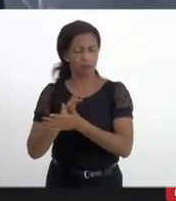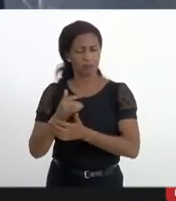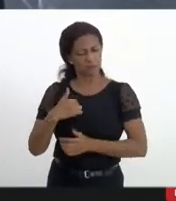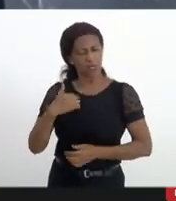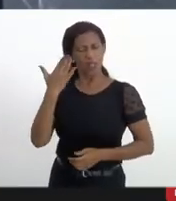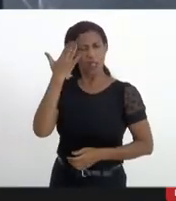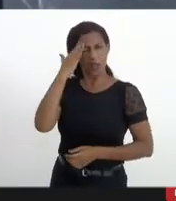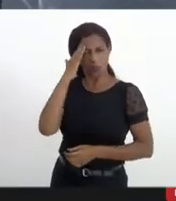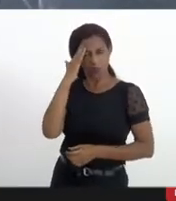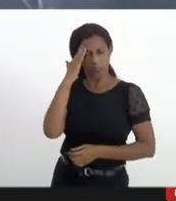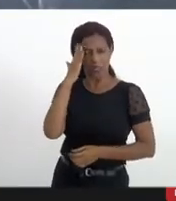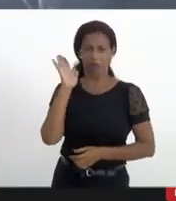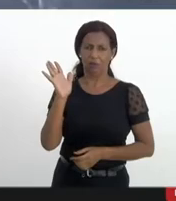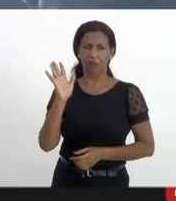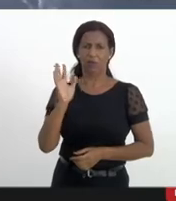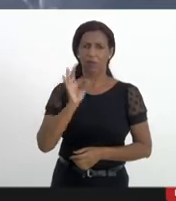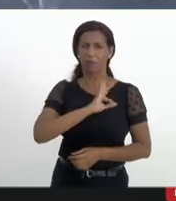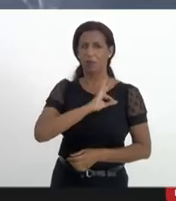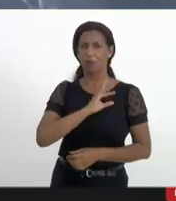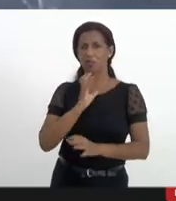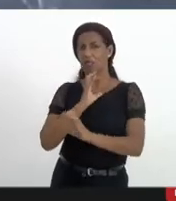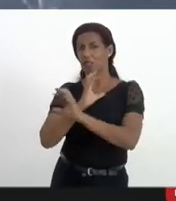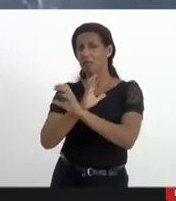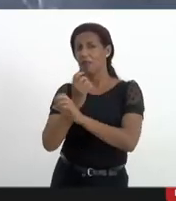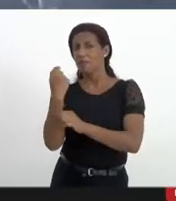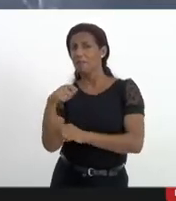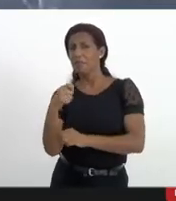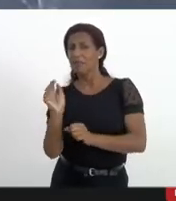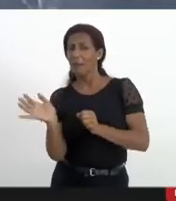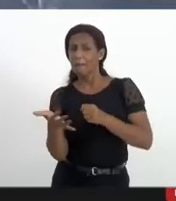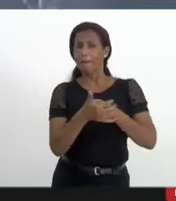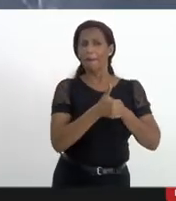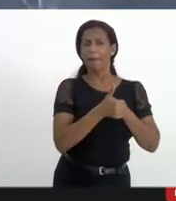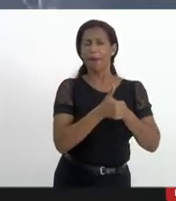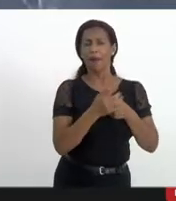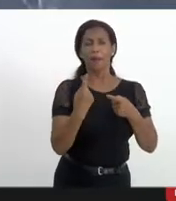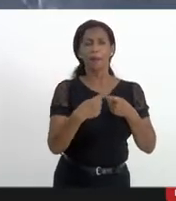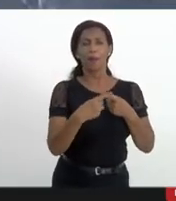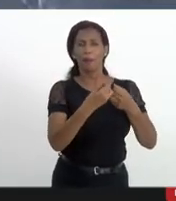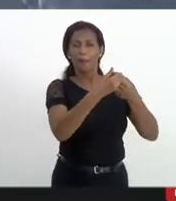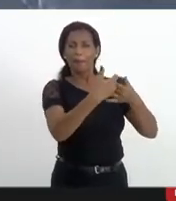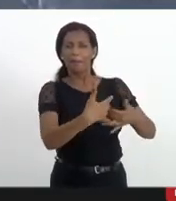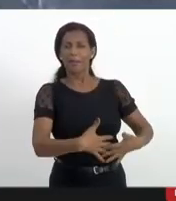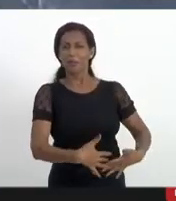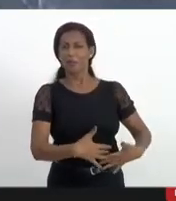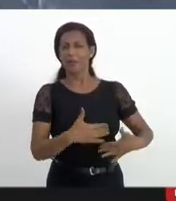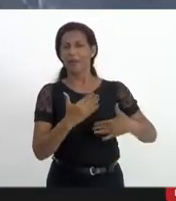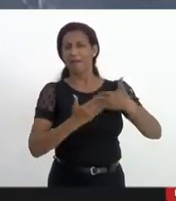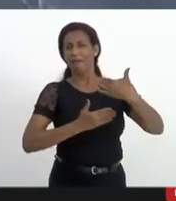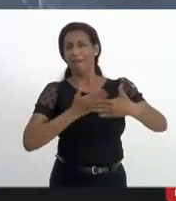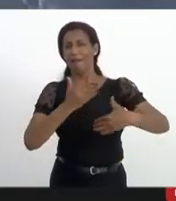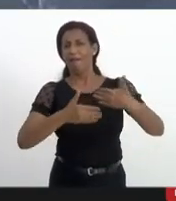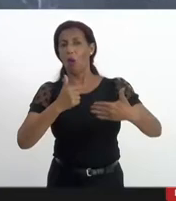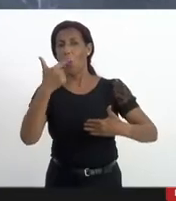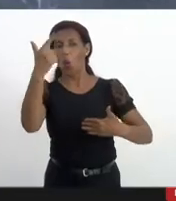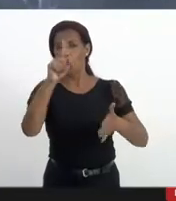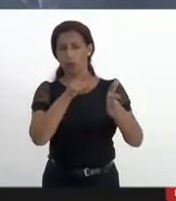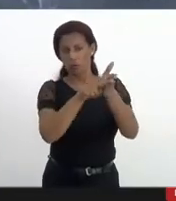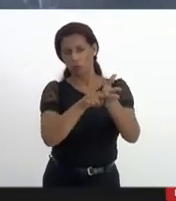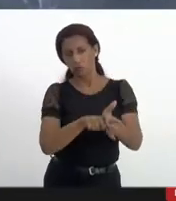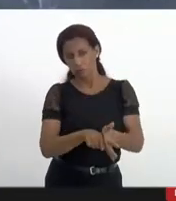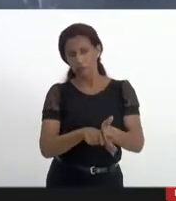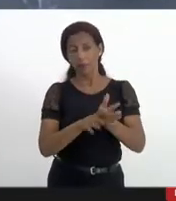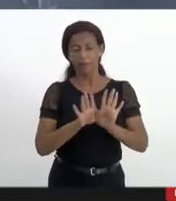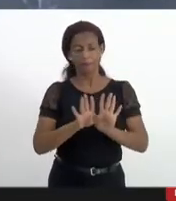Polícia Civil precisar resguardar informações que possam, inclusive, prejudicar andamento de outras investigações.